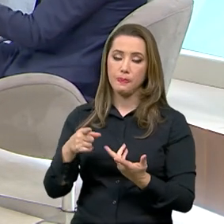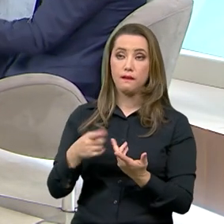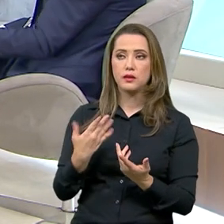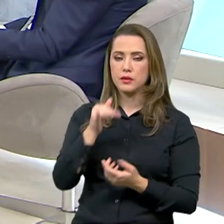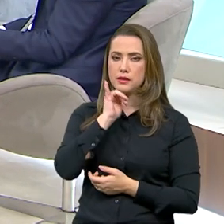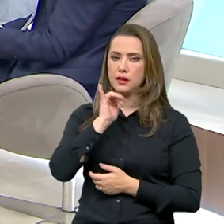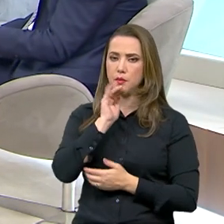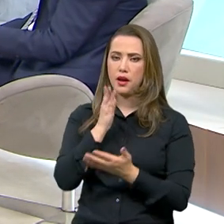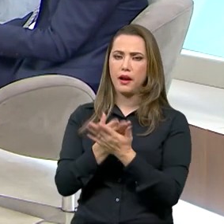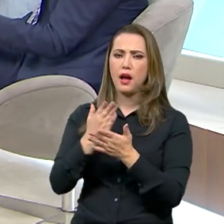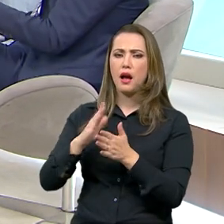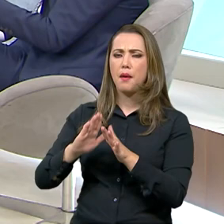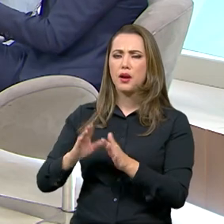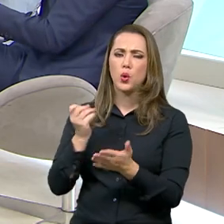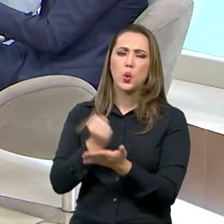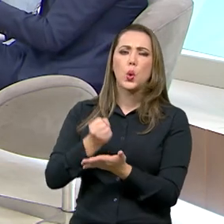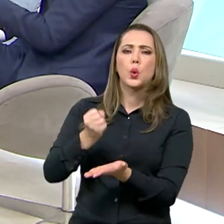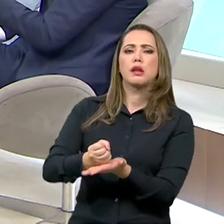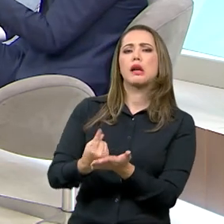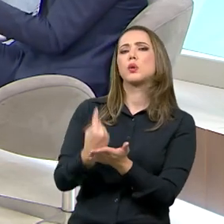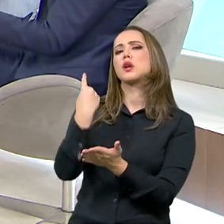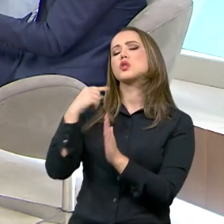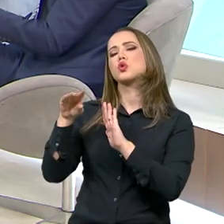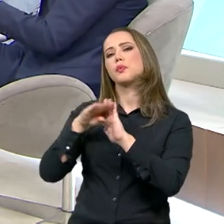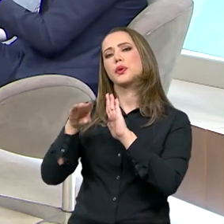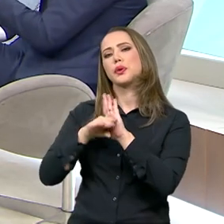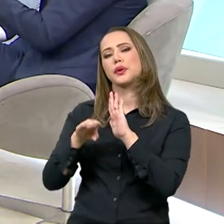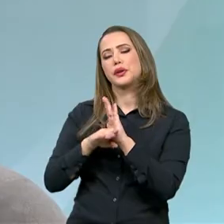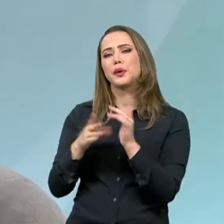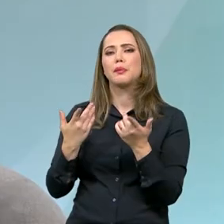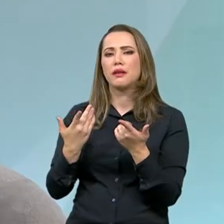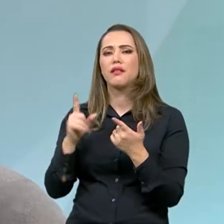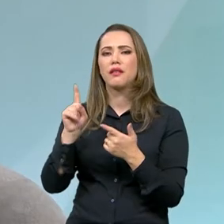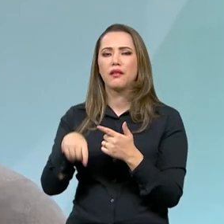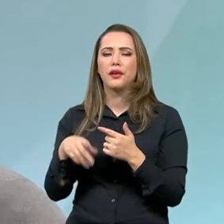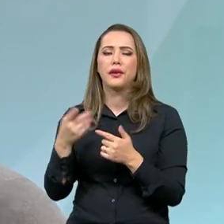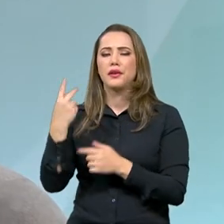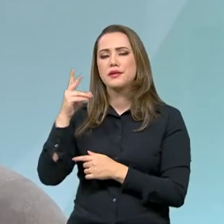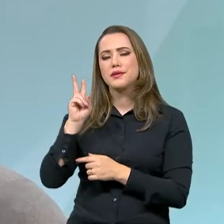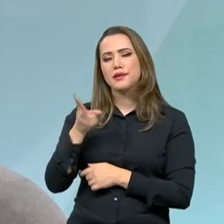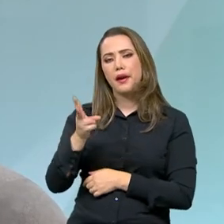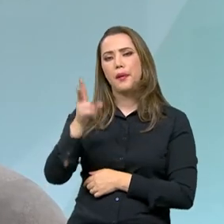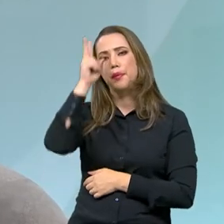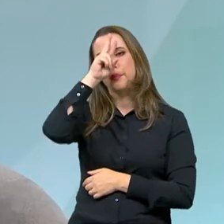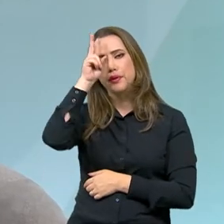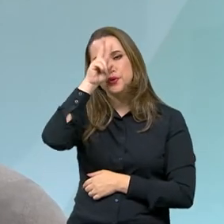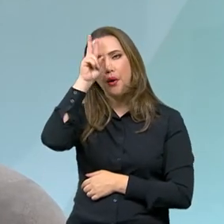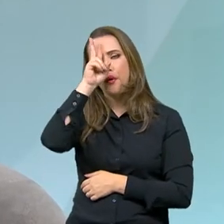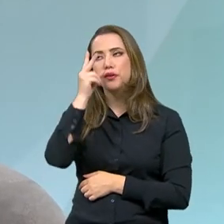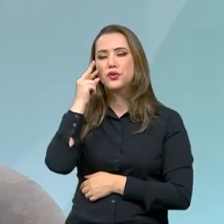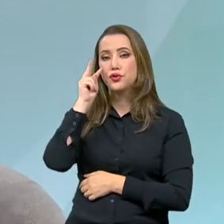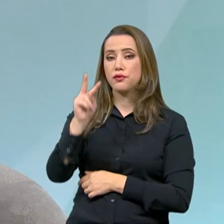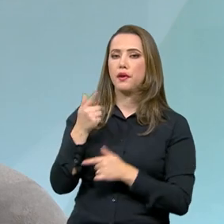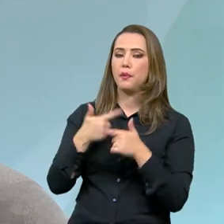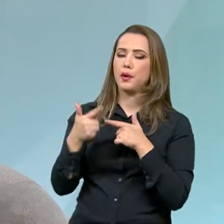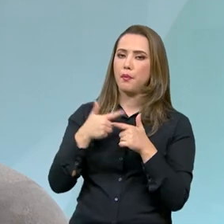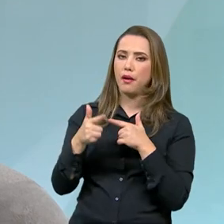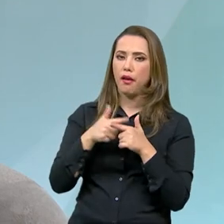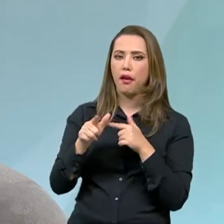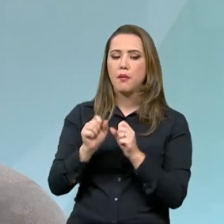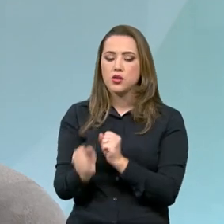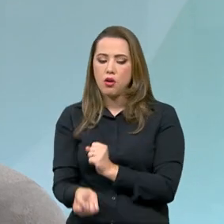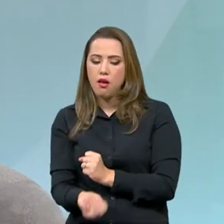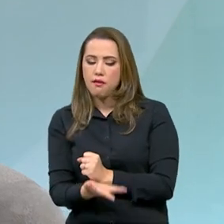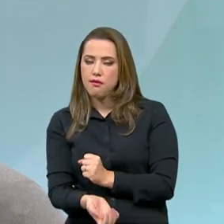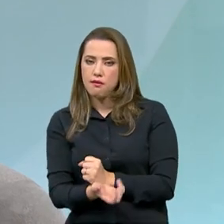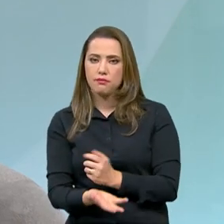com aqueles antigos contratos de programa sem licitação que deram causa a históricos problemas de desvio de recursos no Brasil.